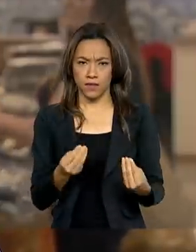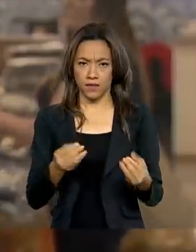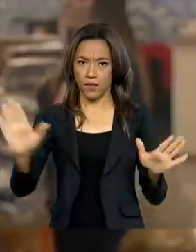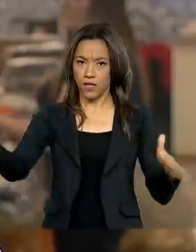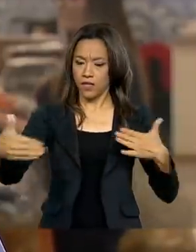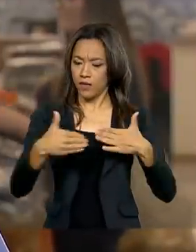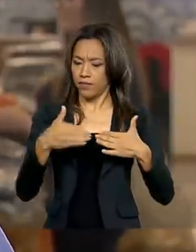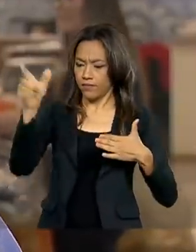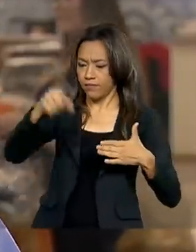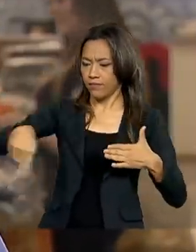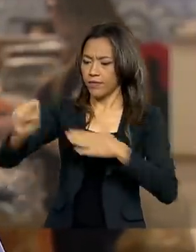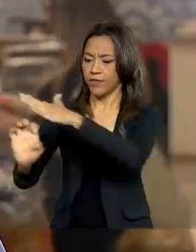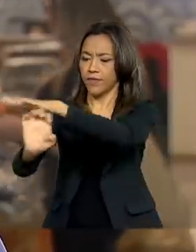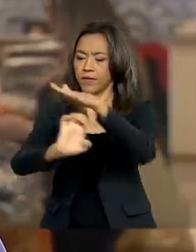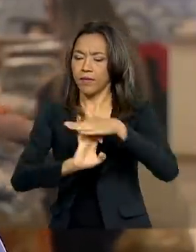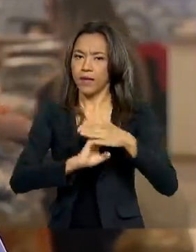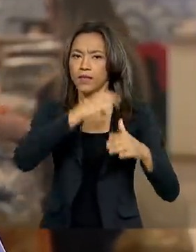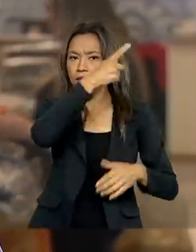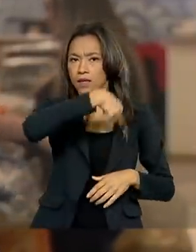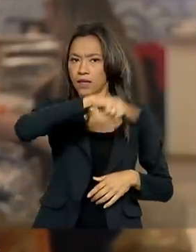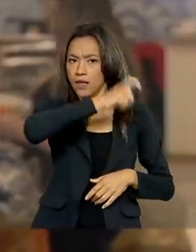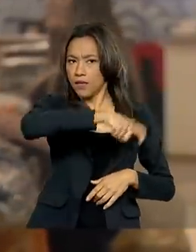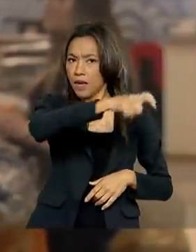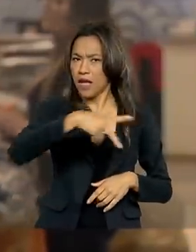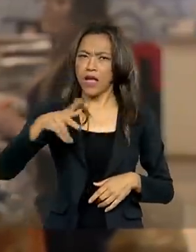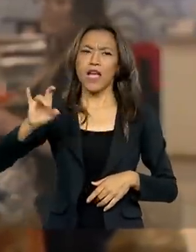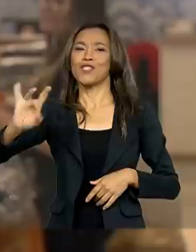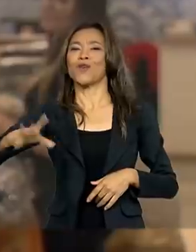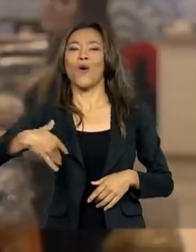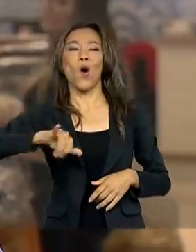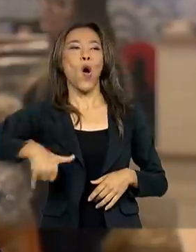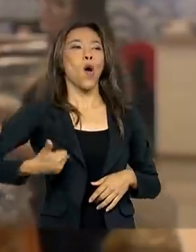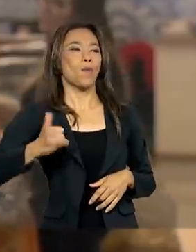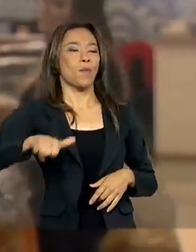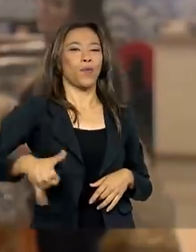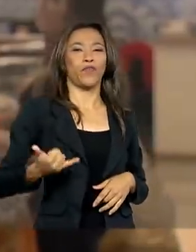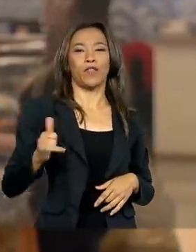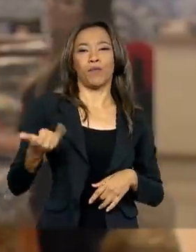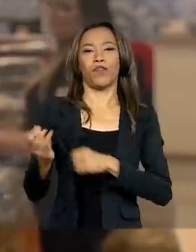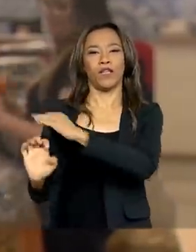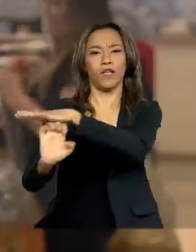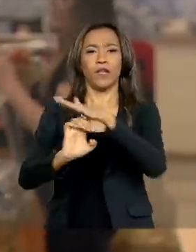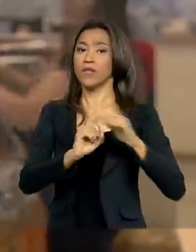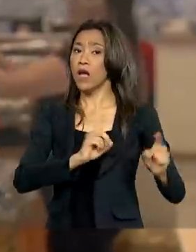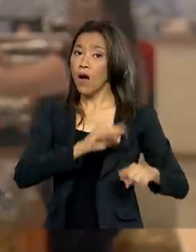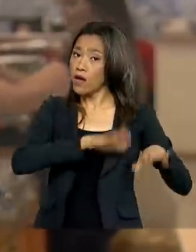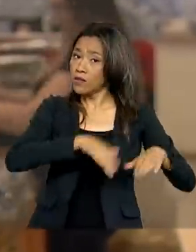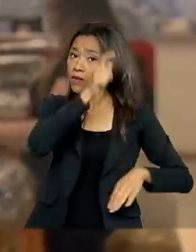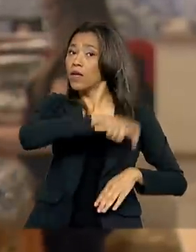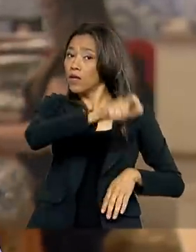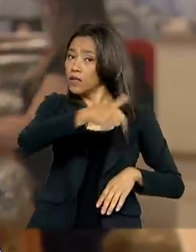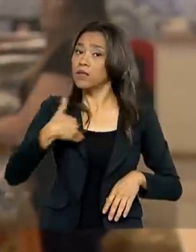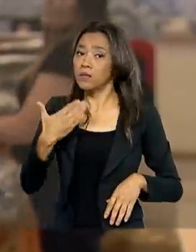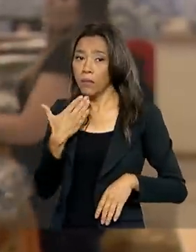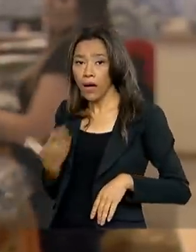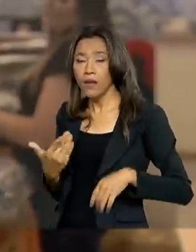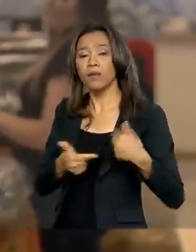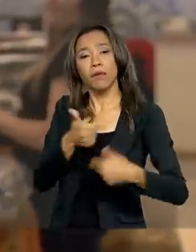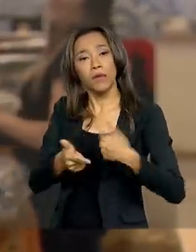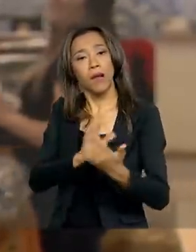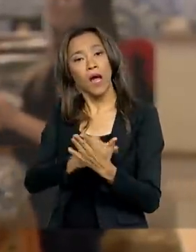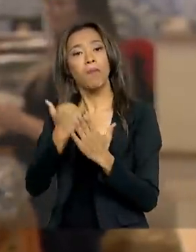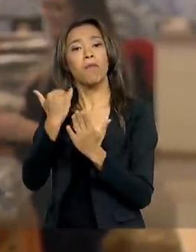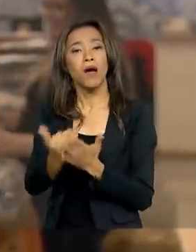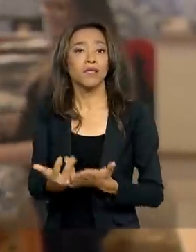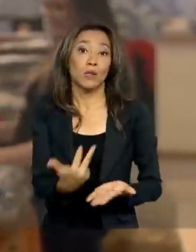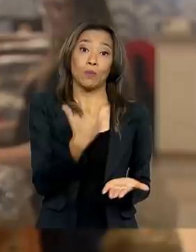Que, às vezes, parece que só o patrão se beneficia de alguma coisa. Não é verdade. Os funcionários, às vezes, pedem para trabalhar mais e, muitas vezes, não podem.